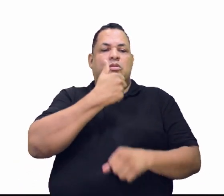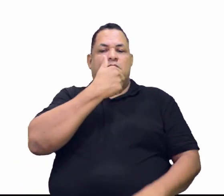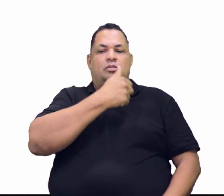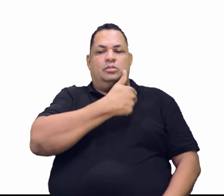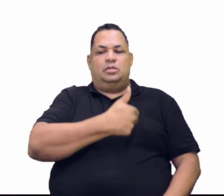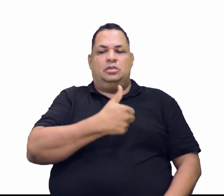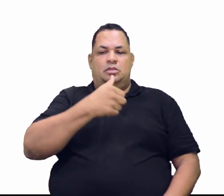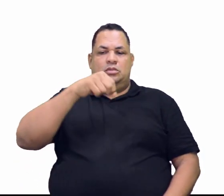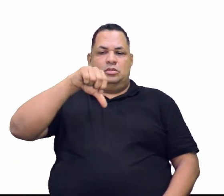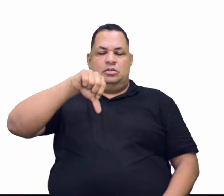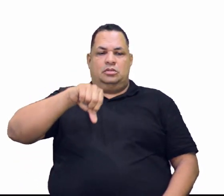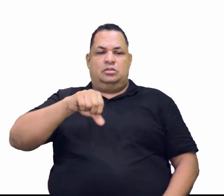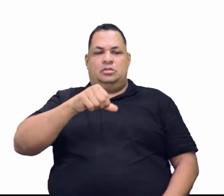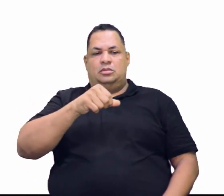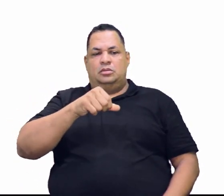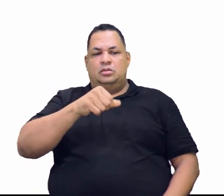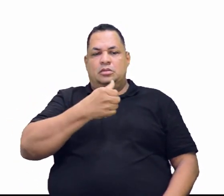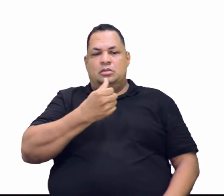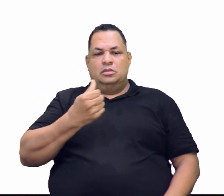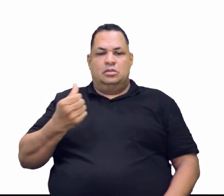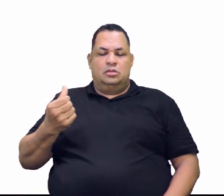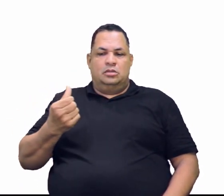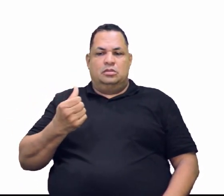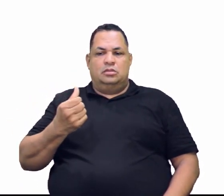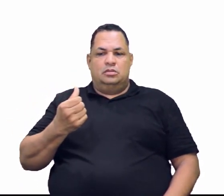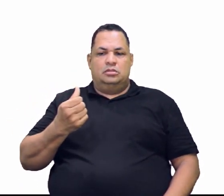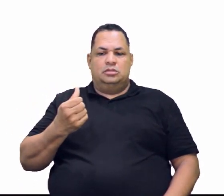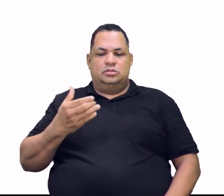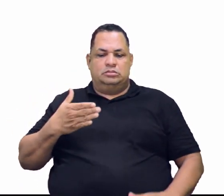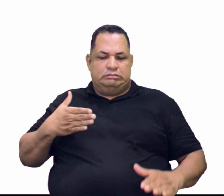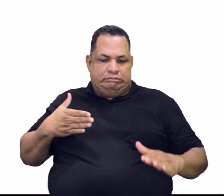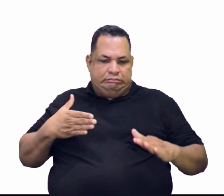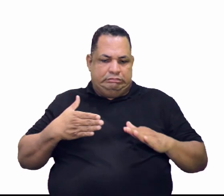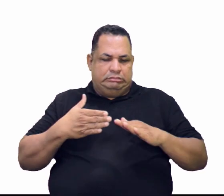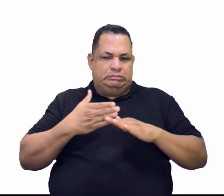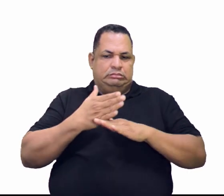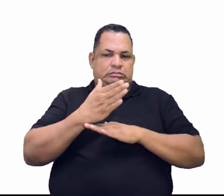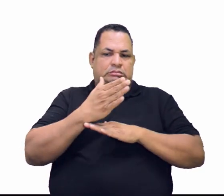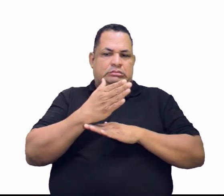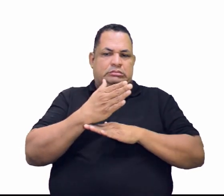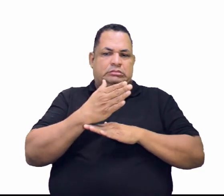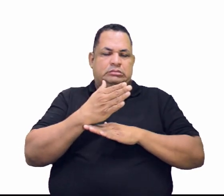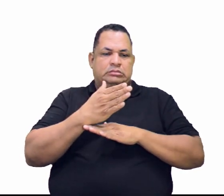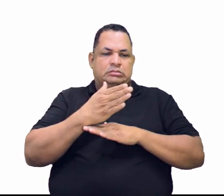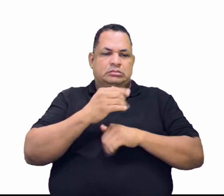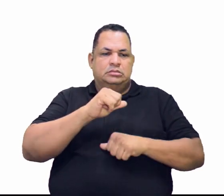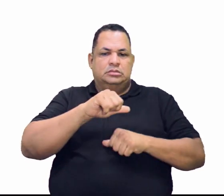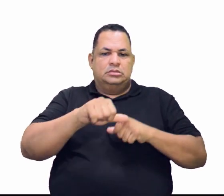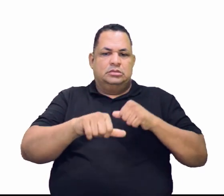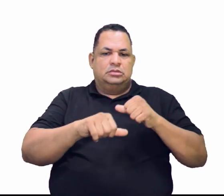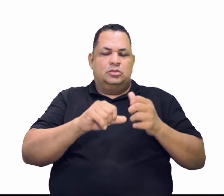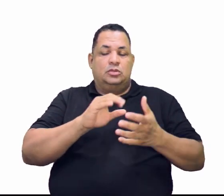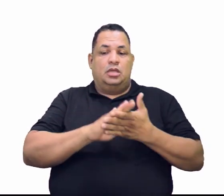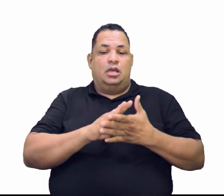o Quito Bec chega em Porto Velho, rasgando a BR-364. O que era a 029,